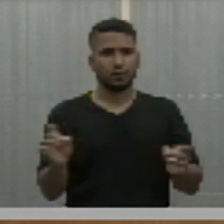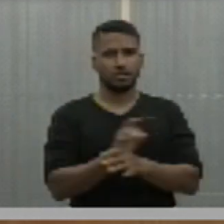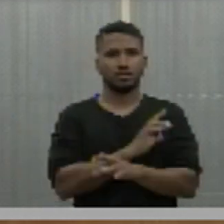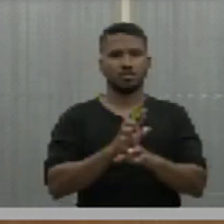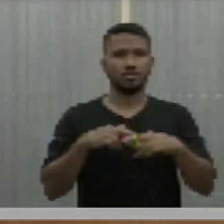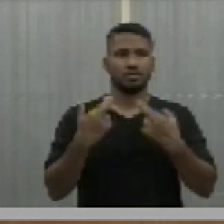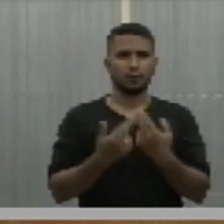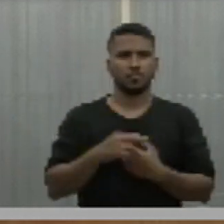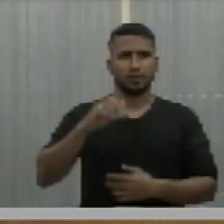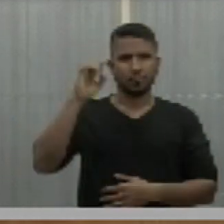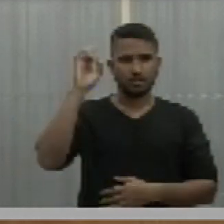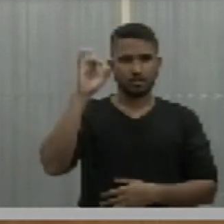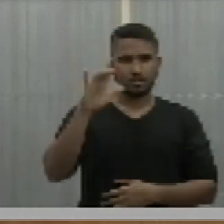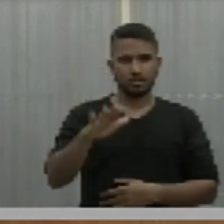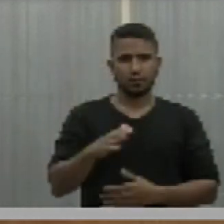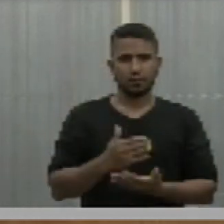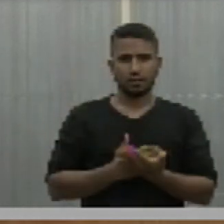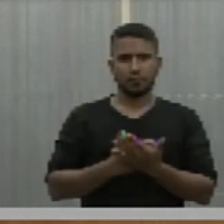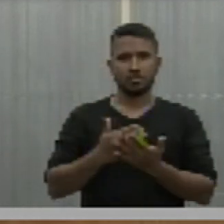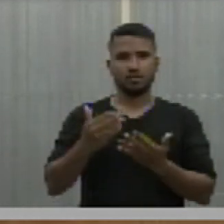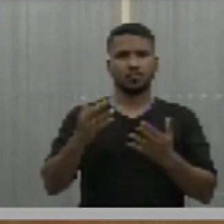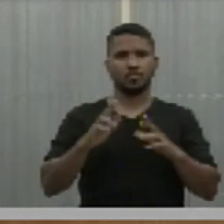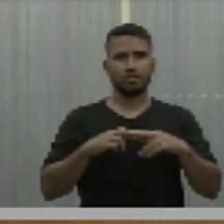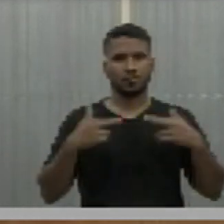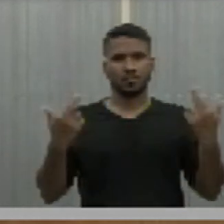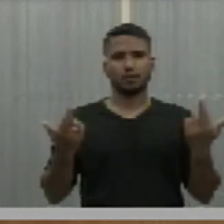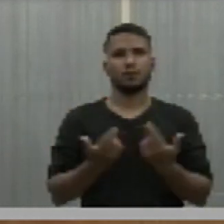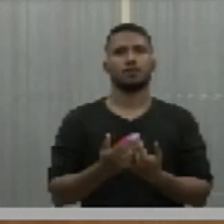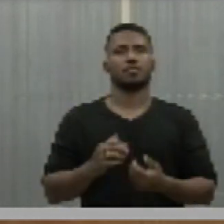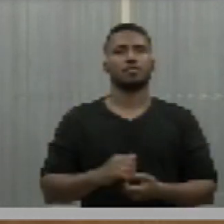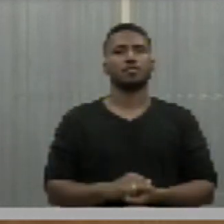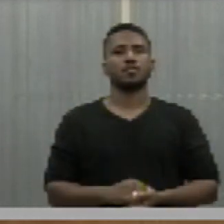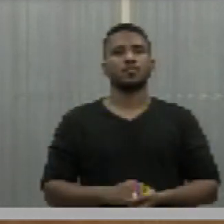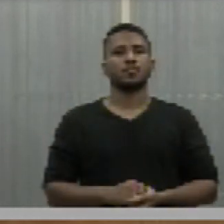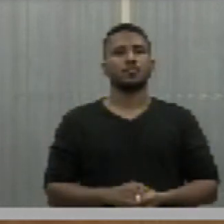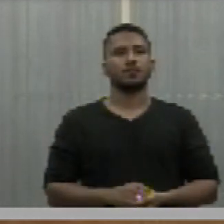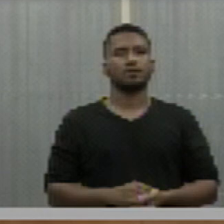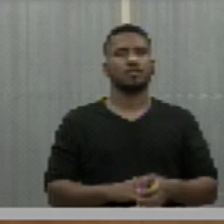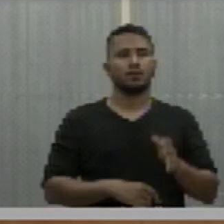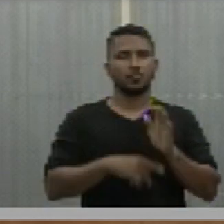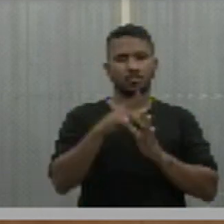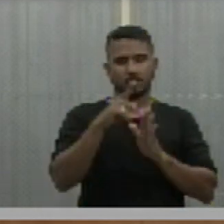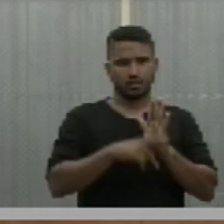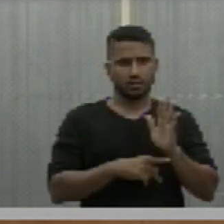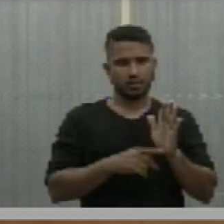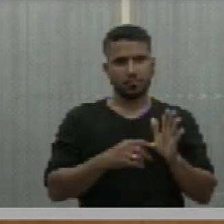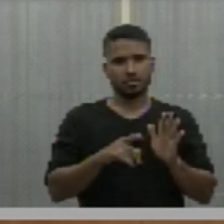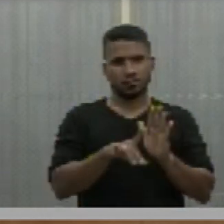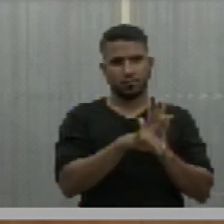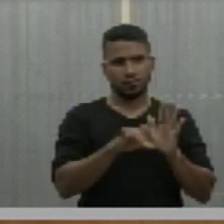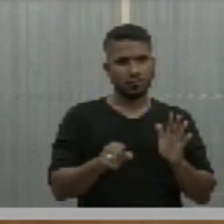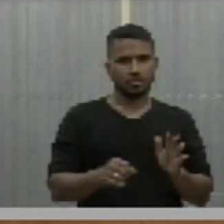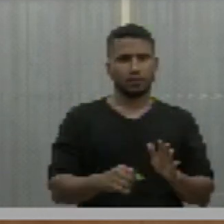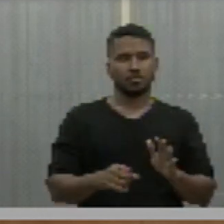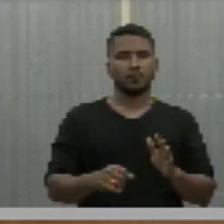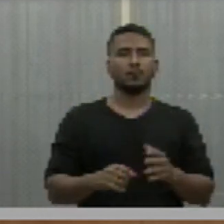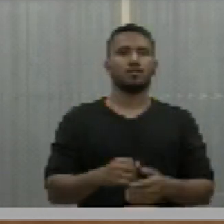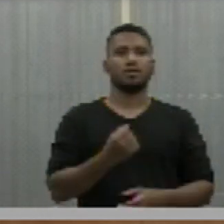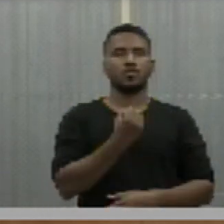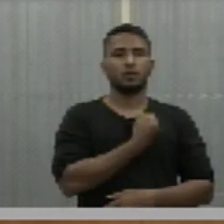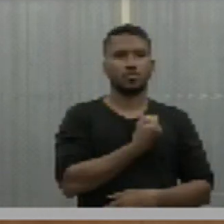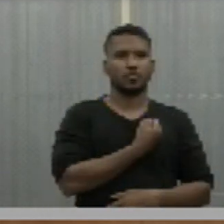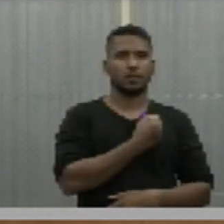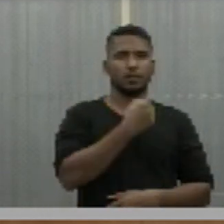sessão. Sob a proteção de Deus, declaro aberta a sessão. Projeto de lei complementar,